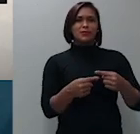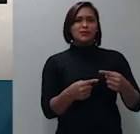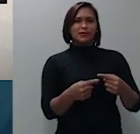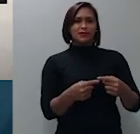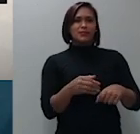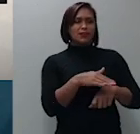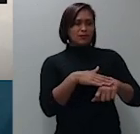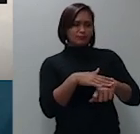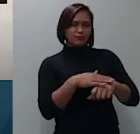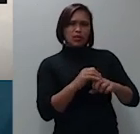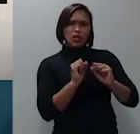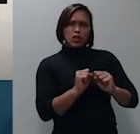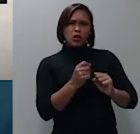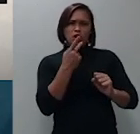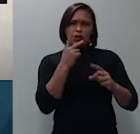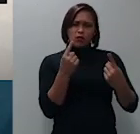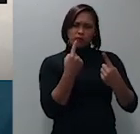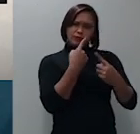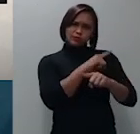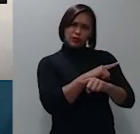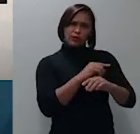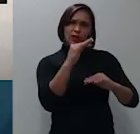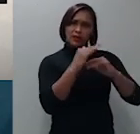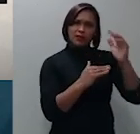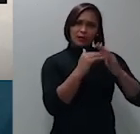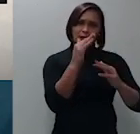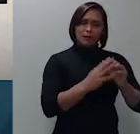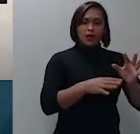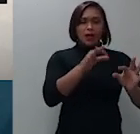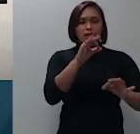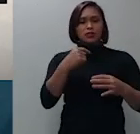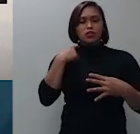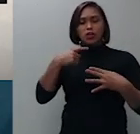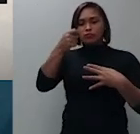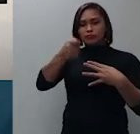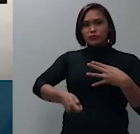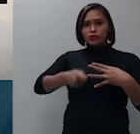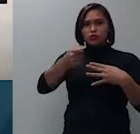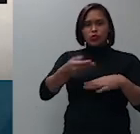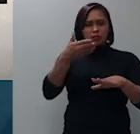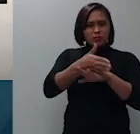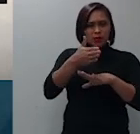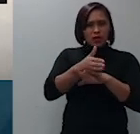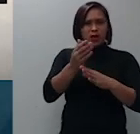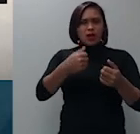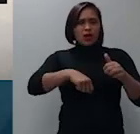se converter numa prática do juiz proferir esse despacho e ficar aguardando os 15 dias